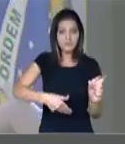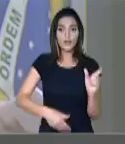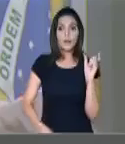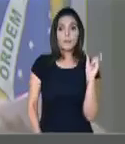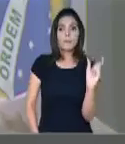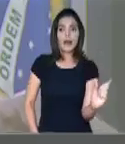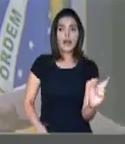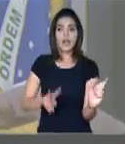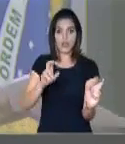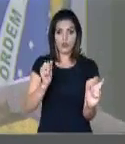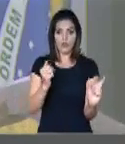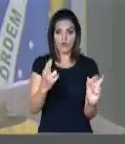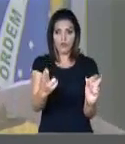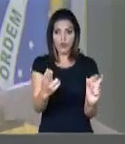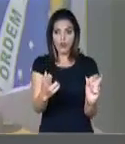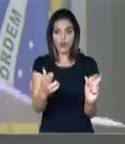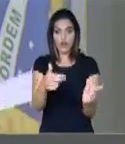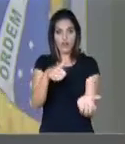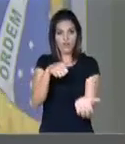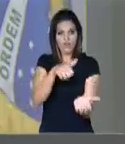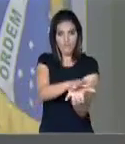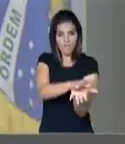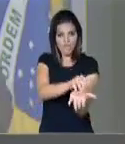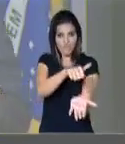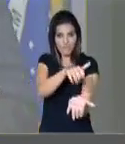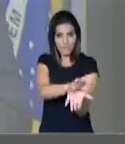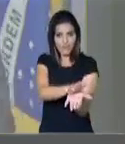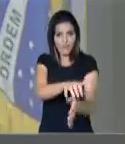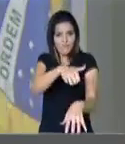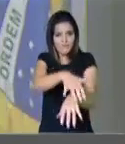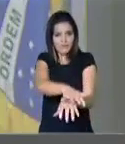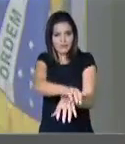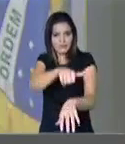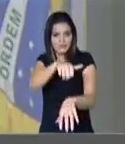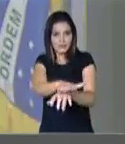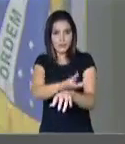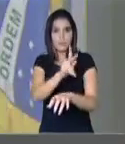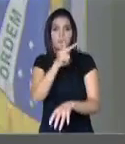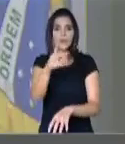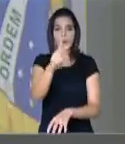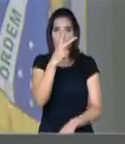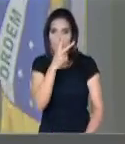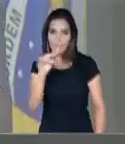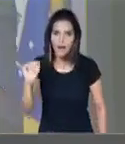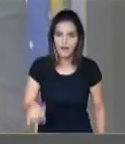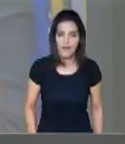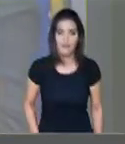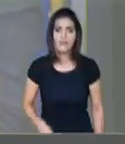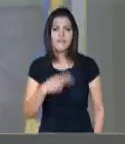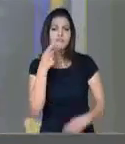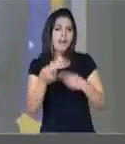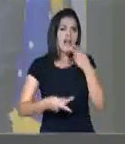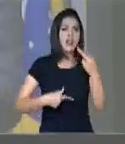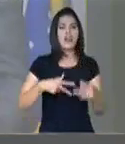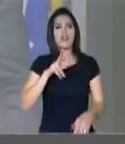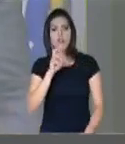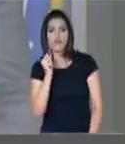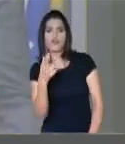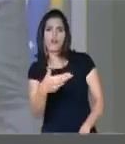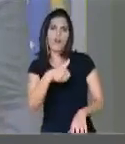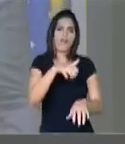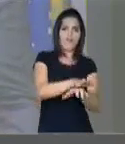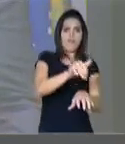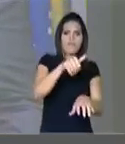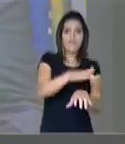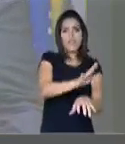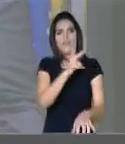deles é, eu vou comer teu pai. Diga que eu vou comer teu pai. Aí ele fala outras coisas, que não